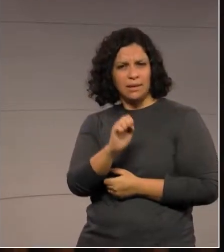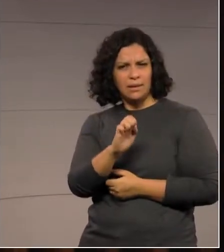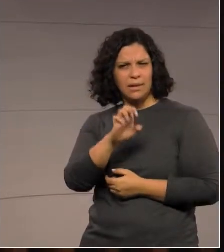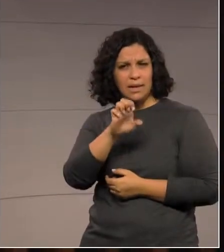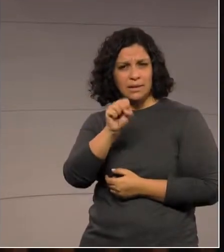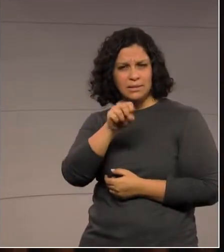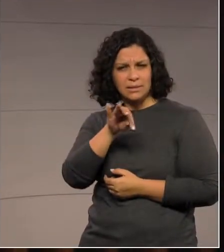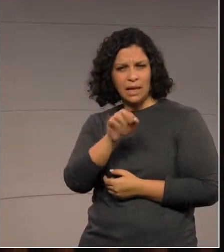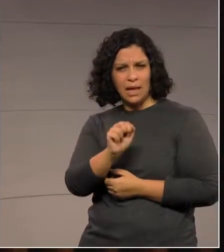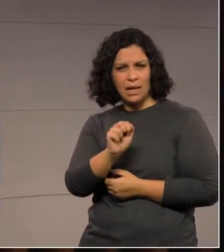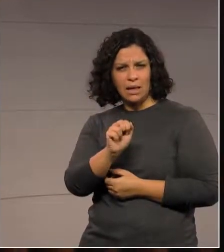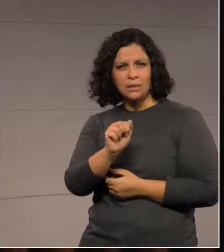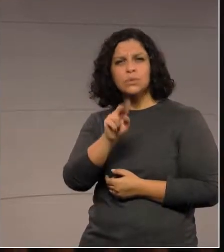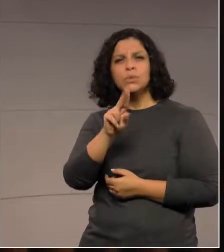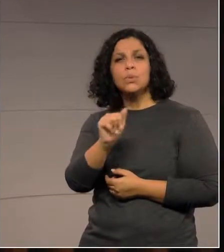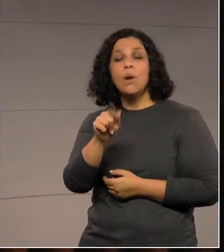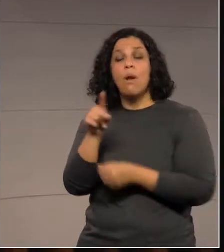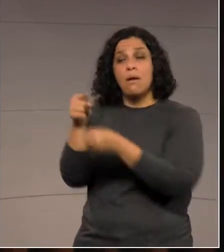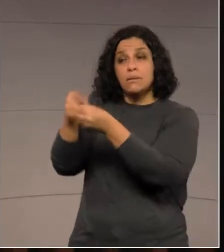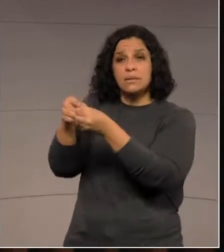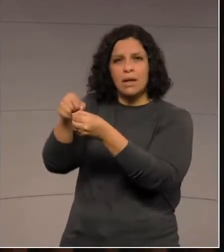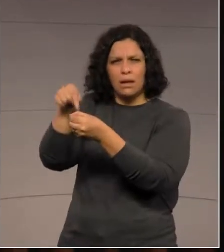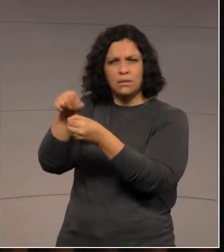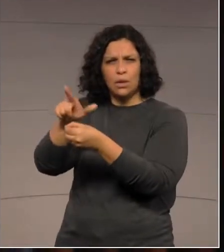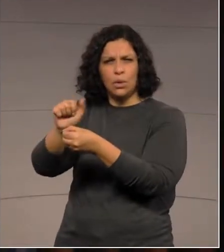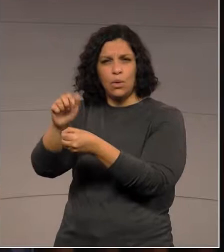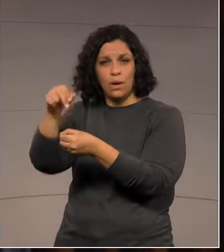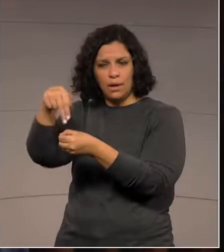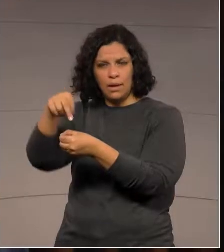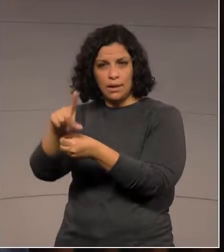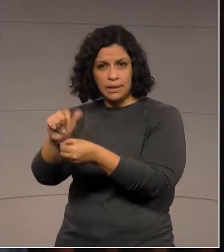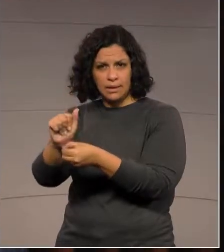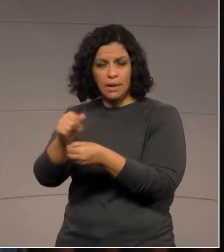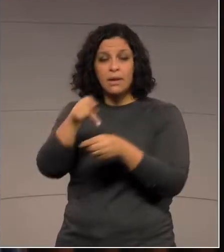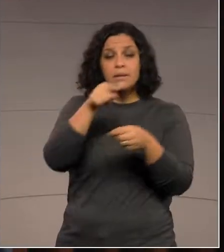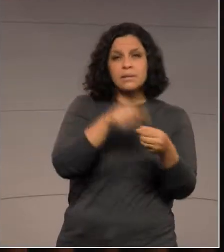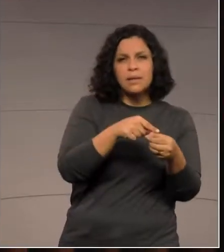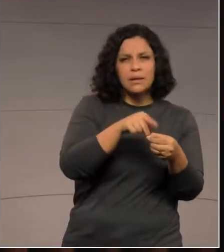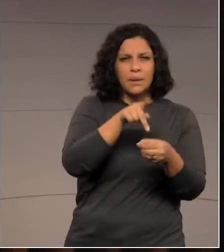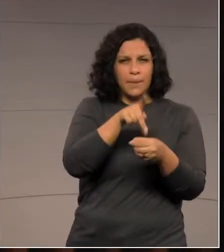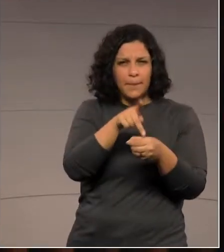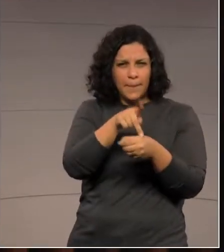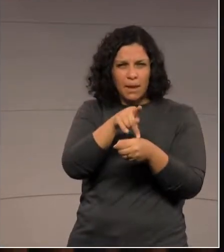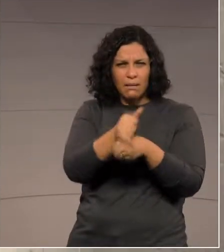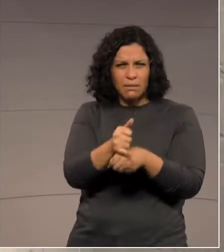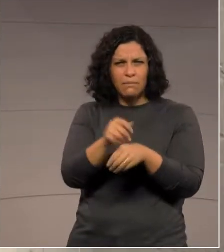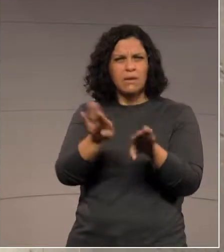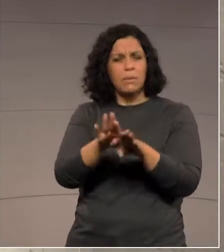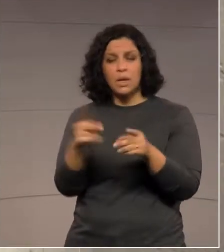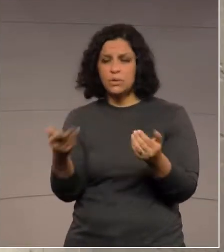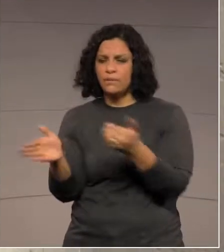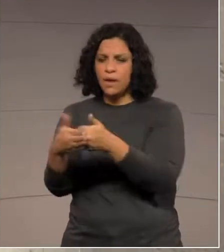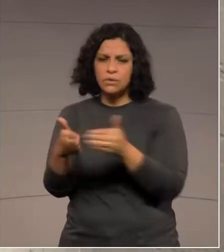agências da Receita lá no município de Luanda e a agência da Receita no município de Paranavaí. Ora, senhores,